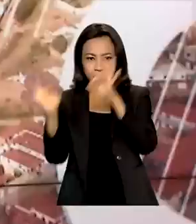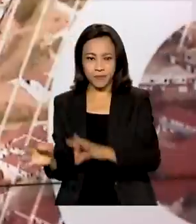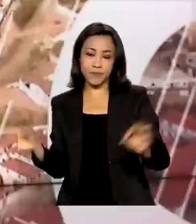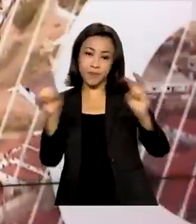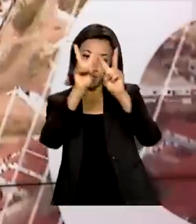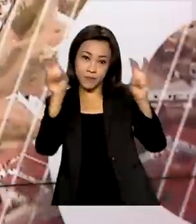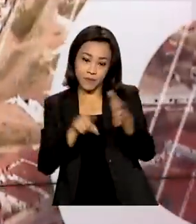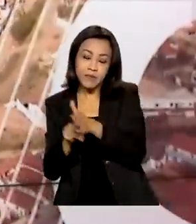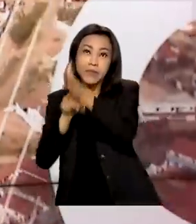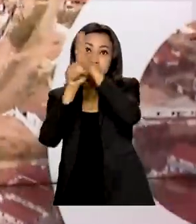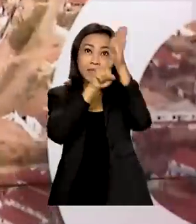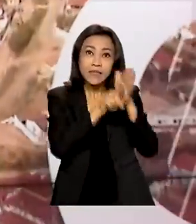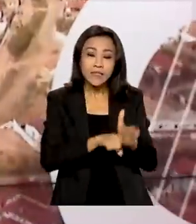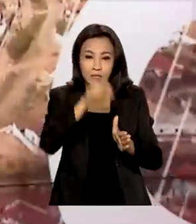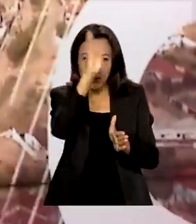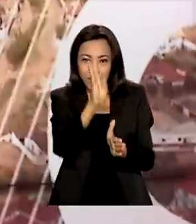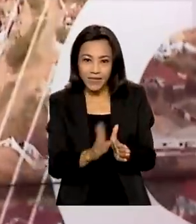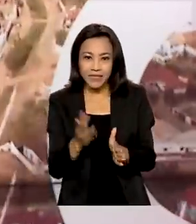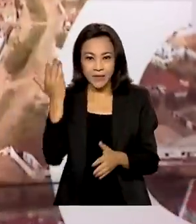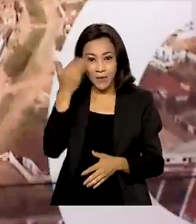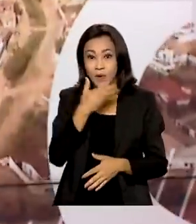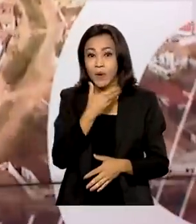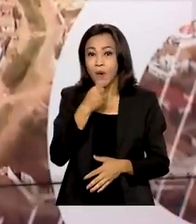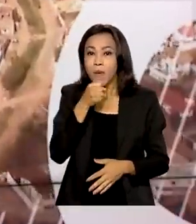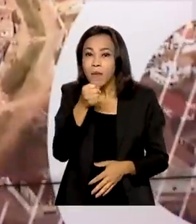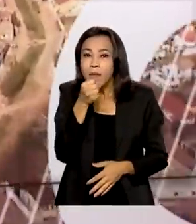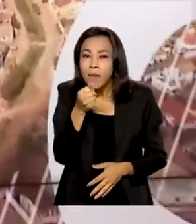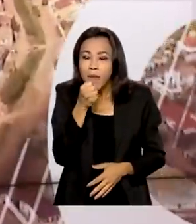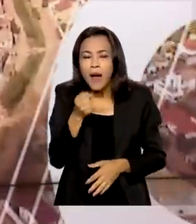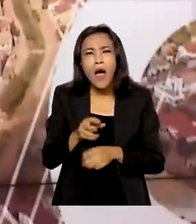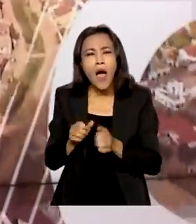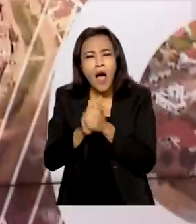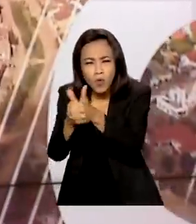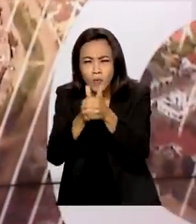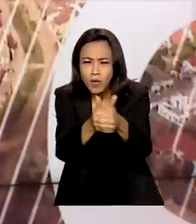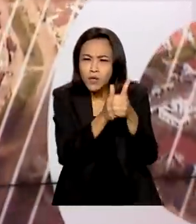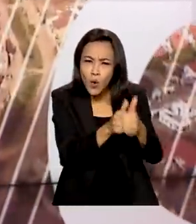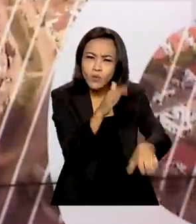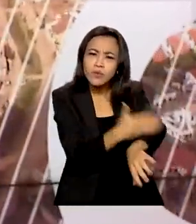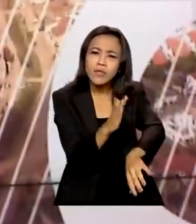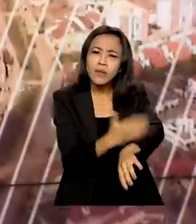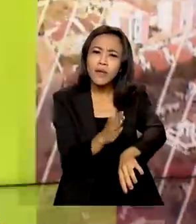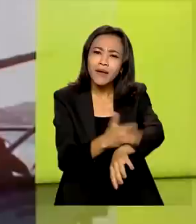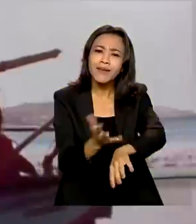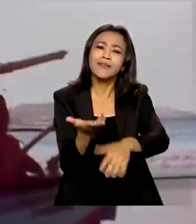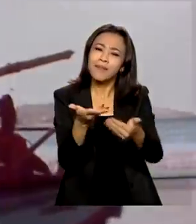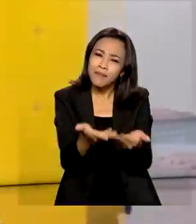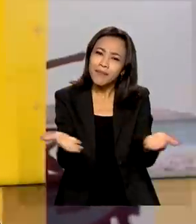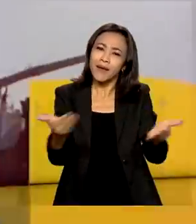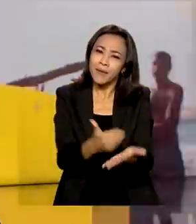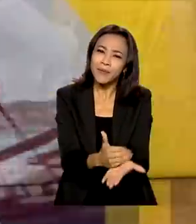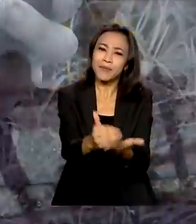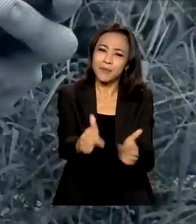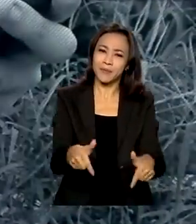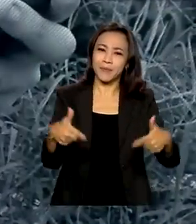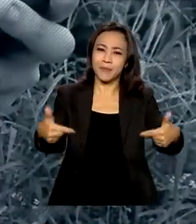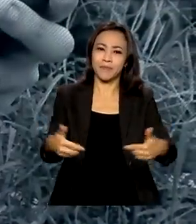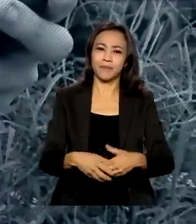2022, o repórter Maurício de Almeida acompanhou parte do treinamento para colocar em prática essa operação.